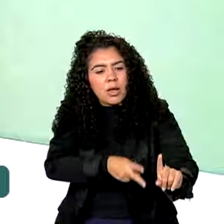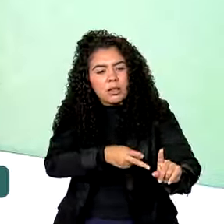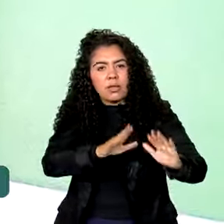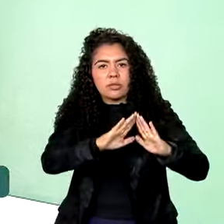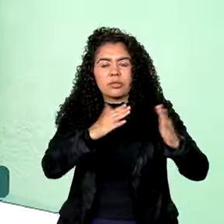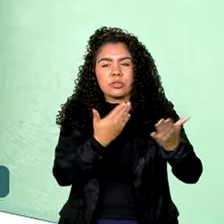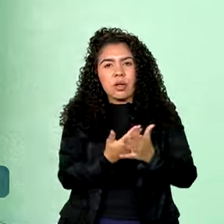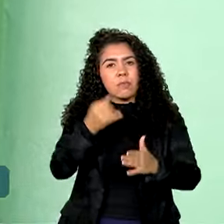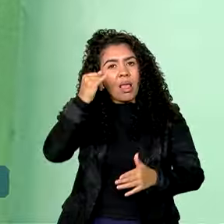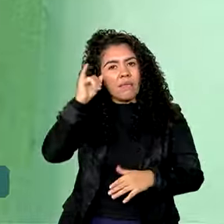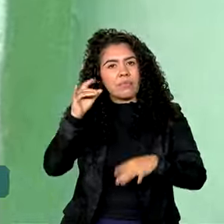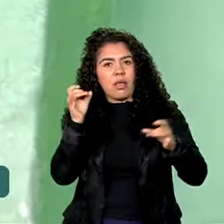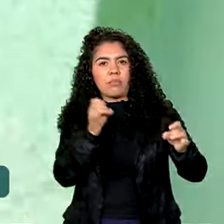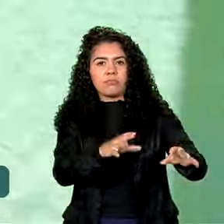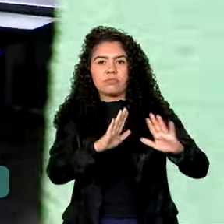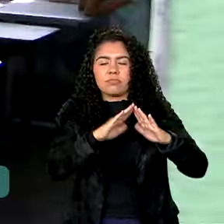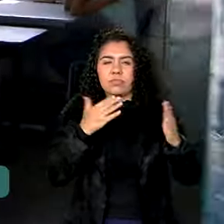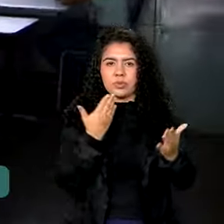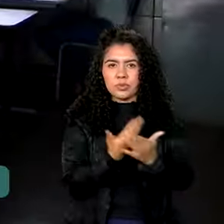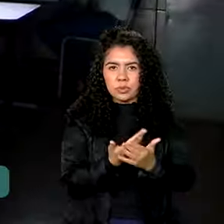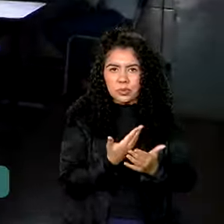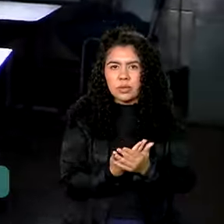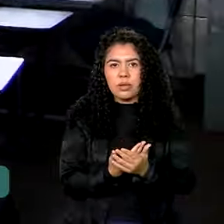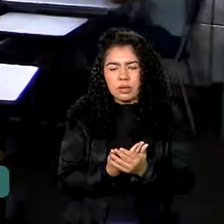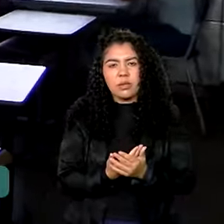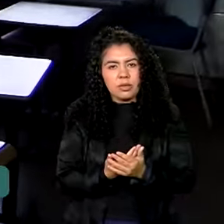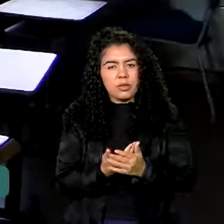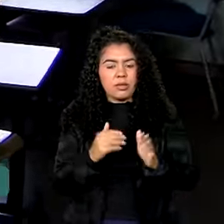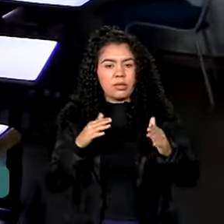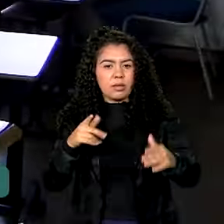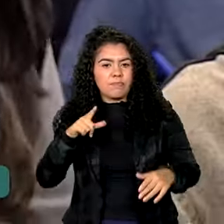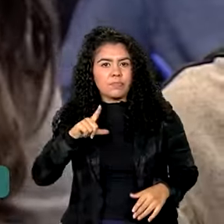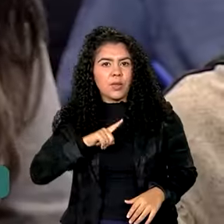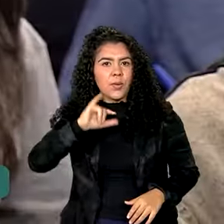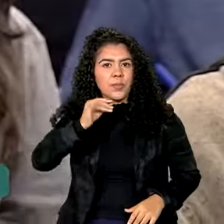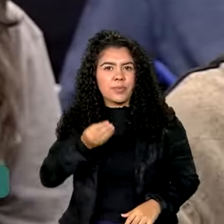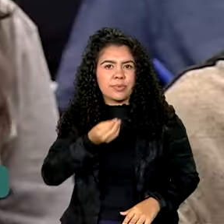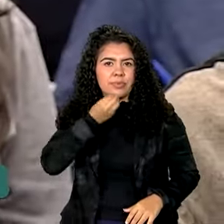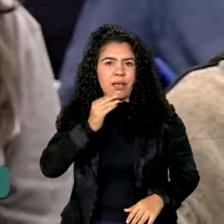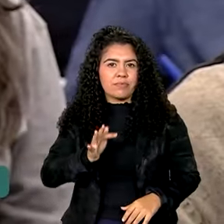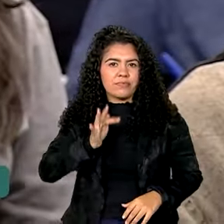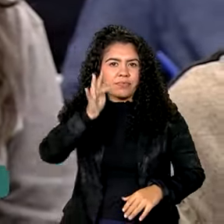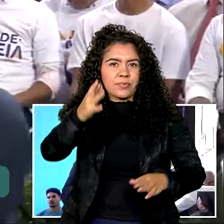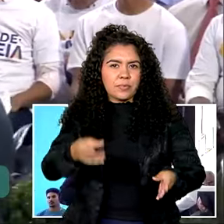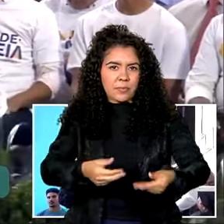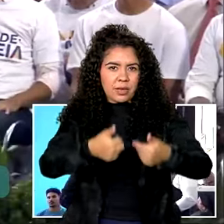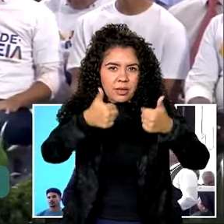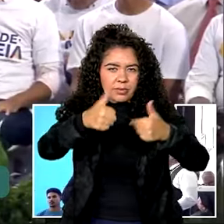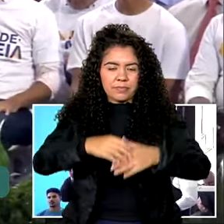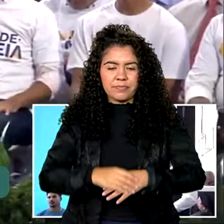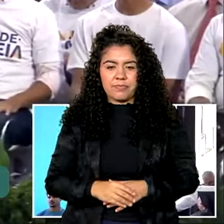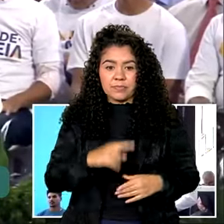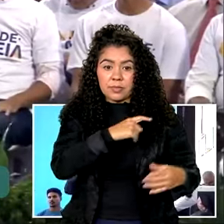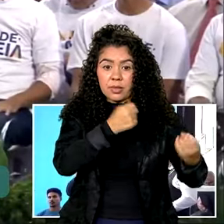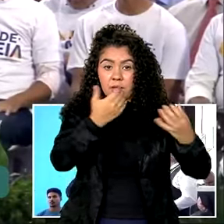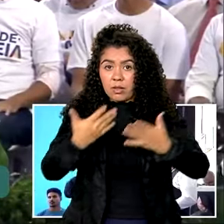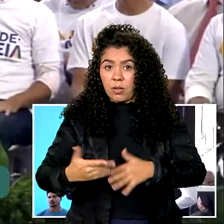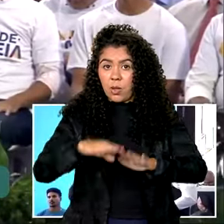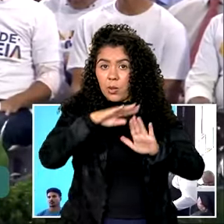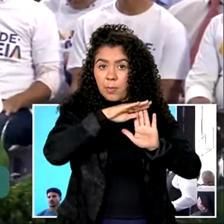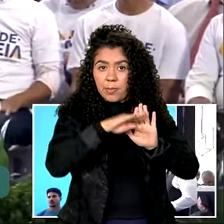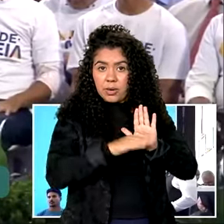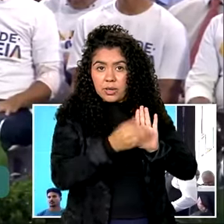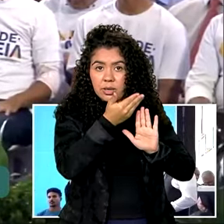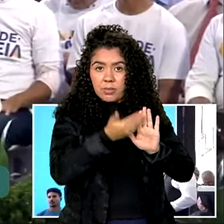deixar que abandonem os estudos e, assim, tenham mais chances de um futuro melhor. O programa vem exatamente